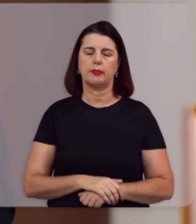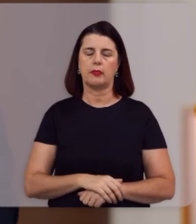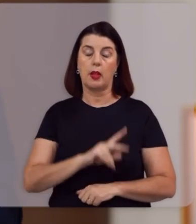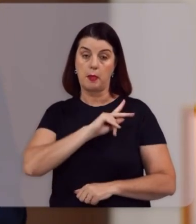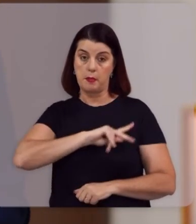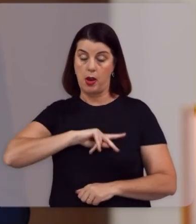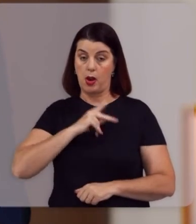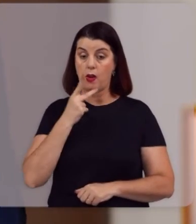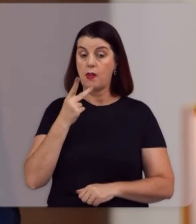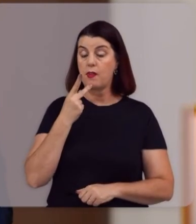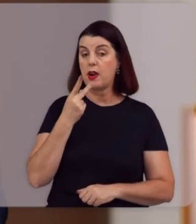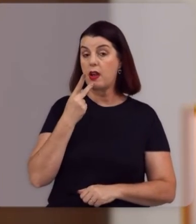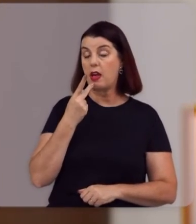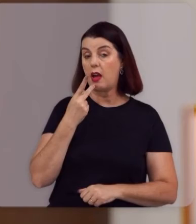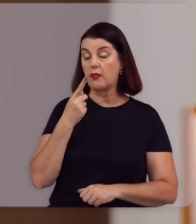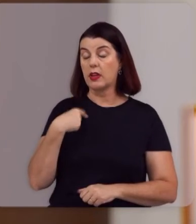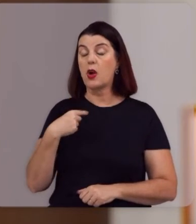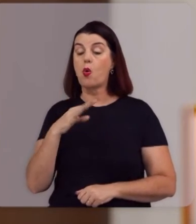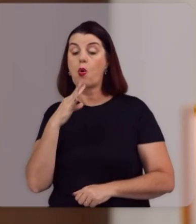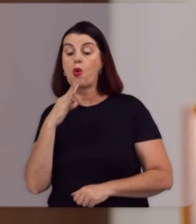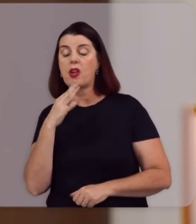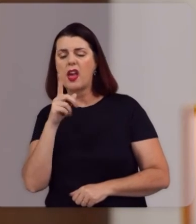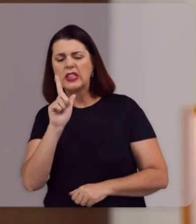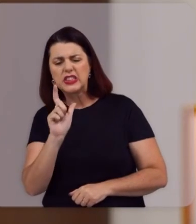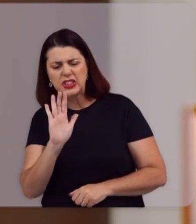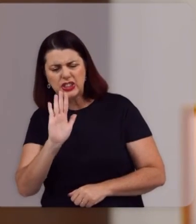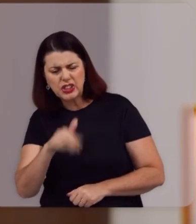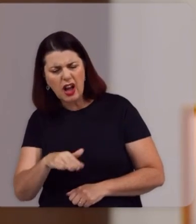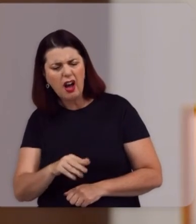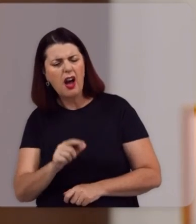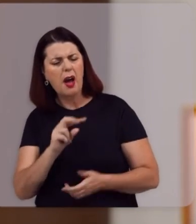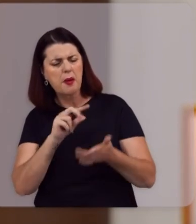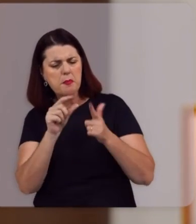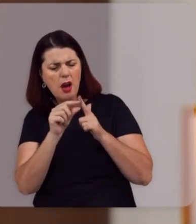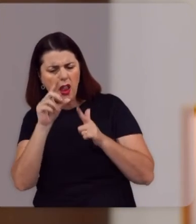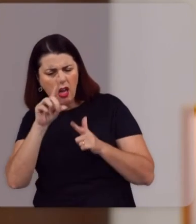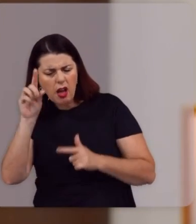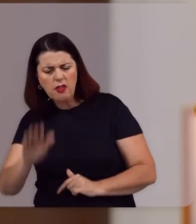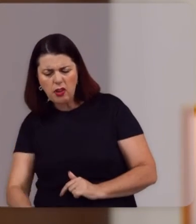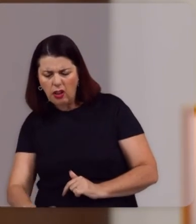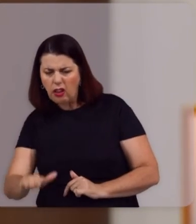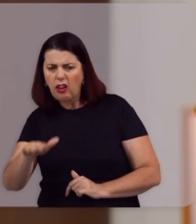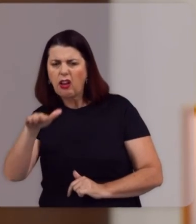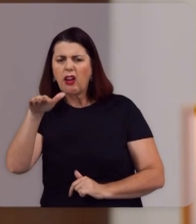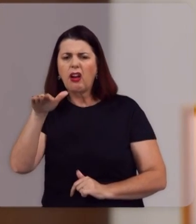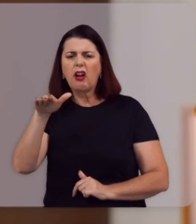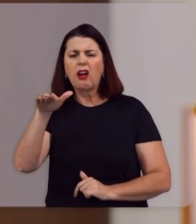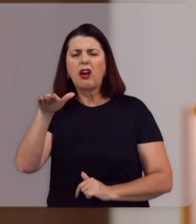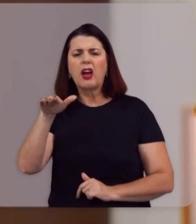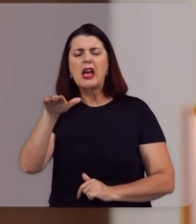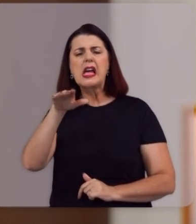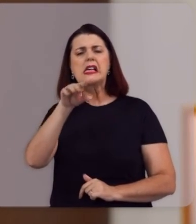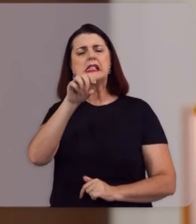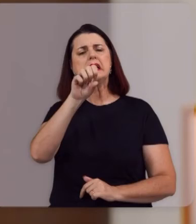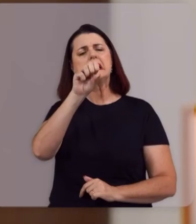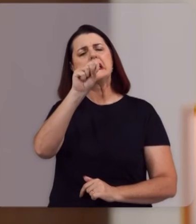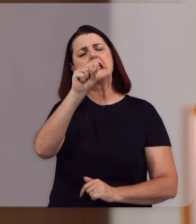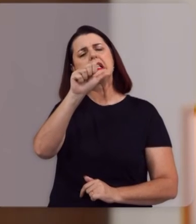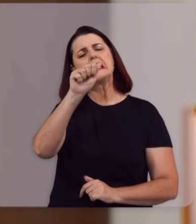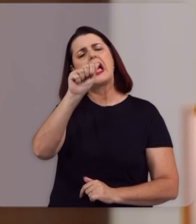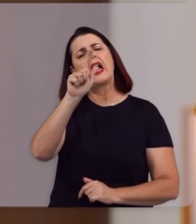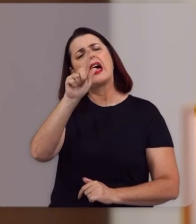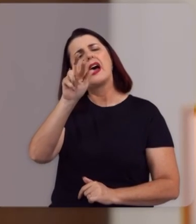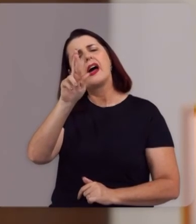Paulo disse A Timóteo Que ele conhecia As sagradas letras Desde a sua infância Sagradas Sagradas